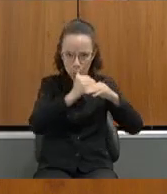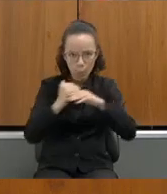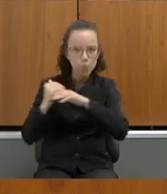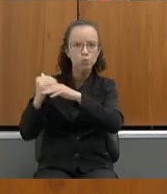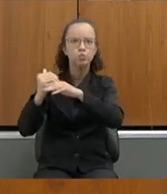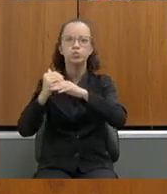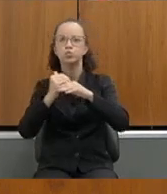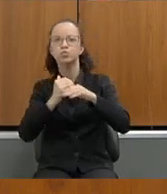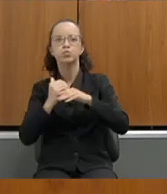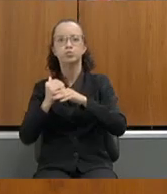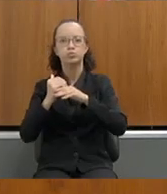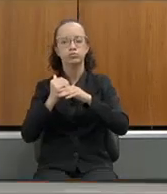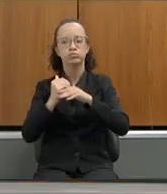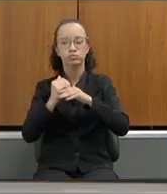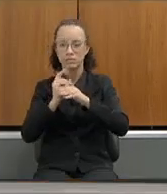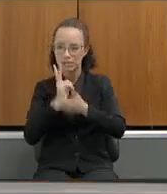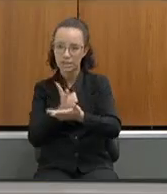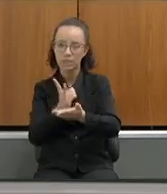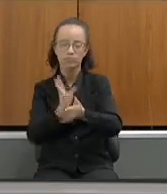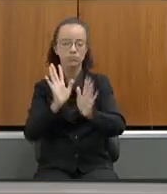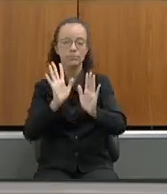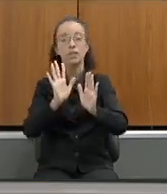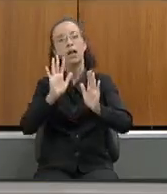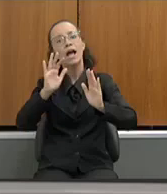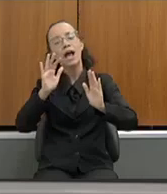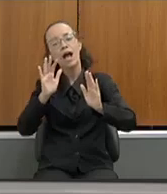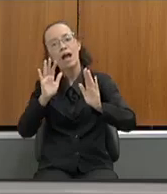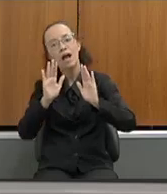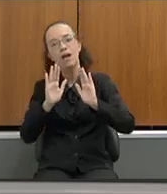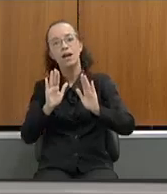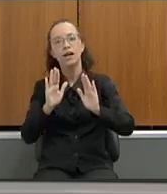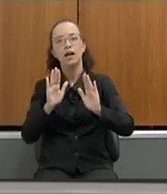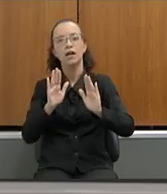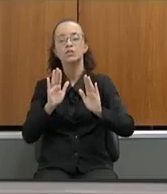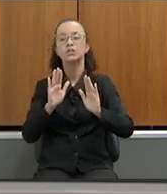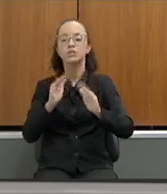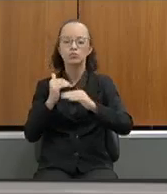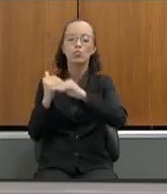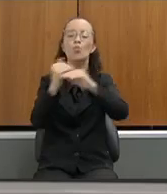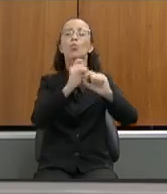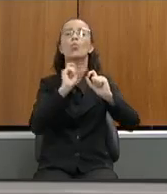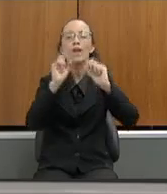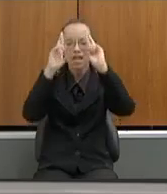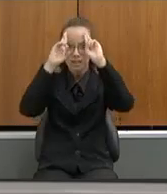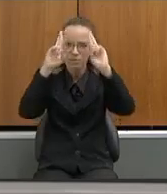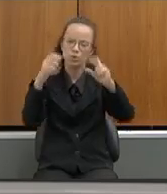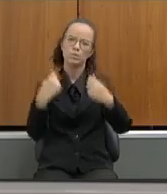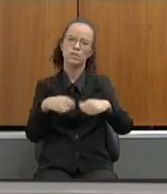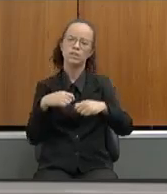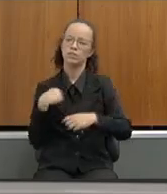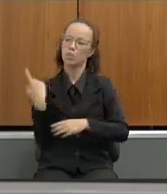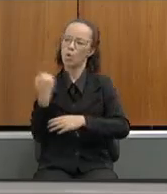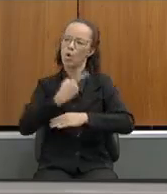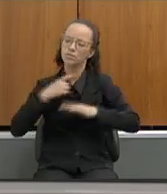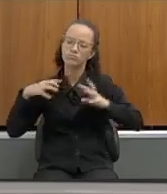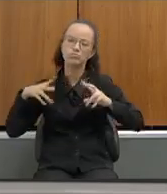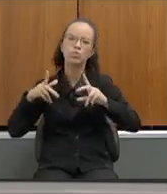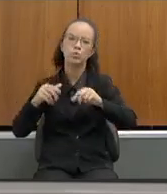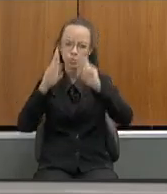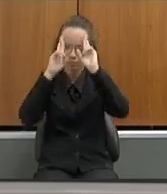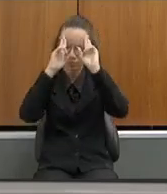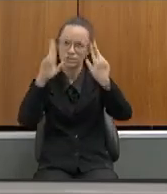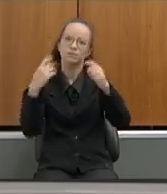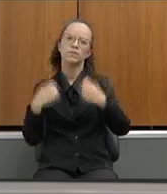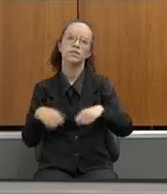o contraponto mas eu acho que a unanimidade ela tem que ser do respeito entre todos nós que estamos aqui discutindo